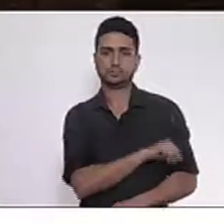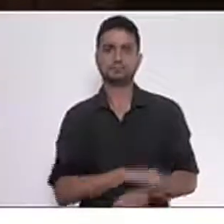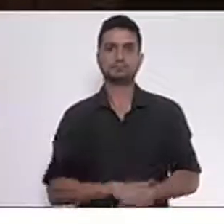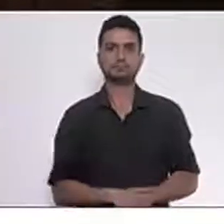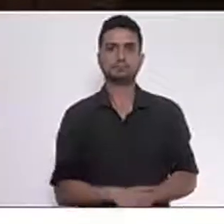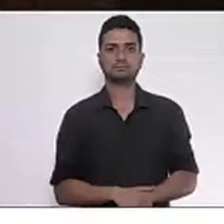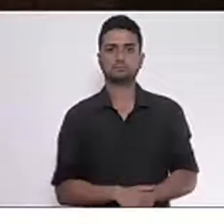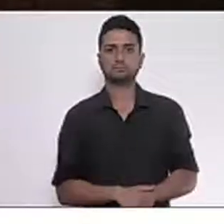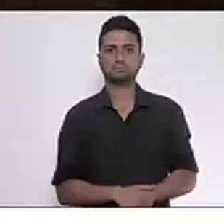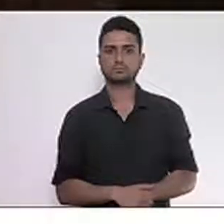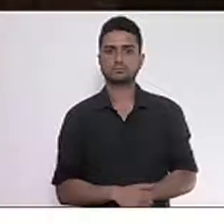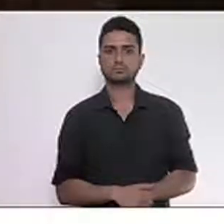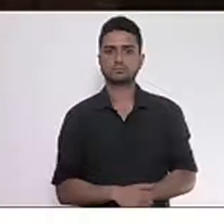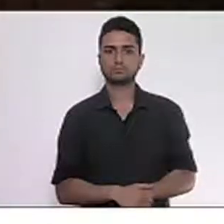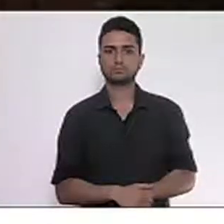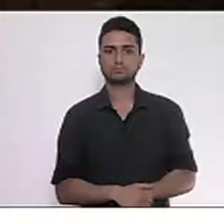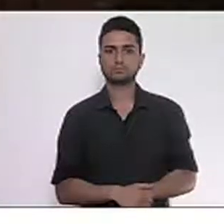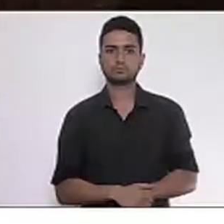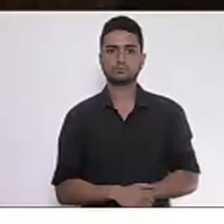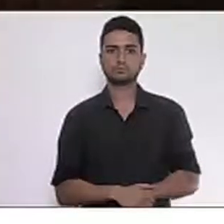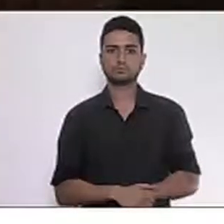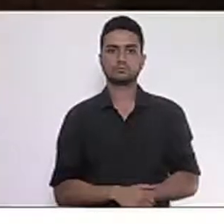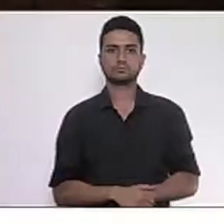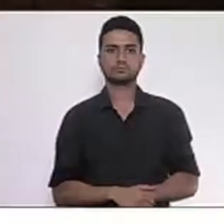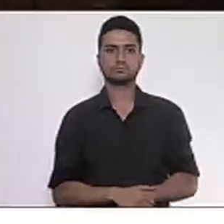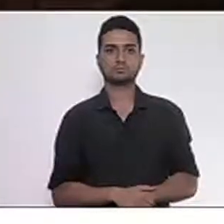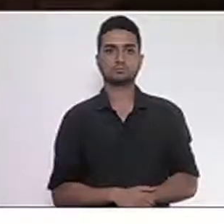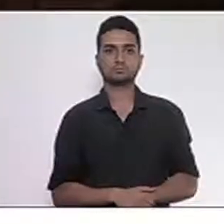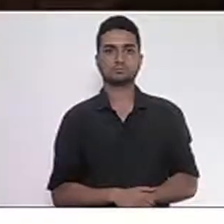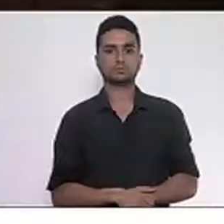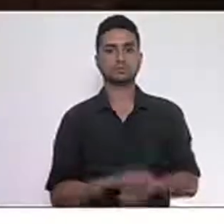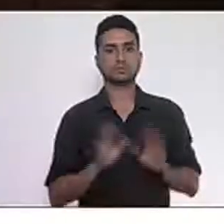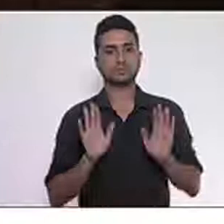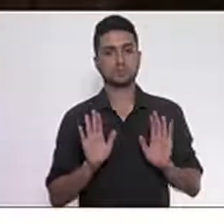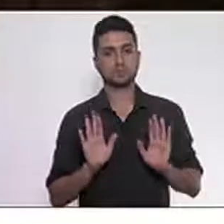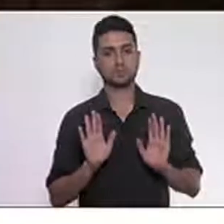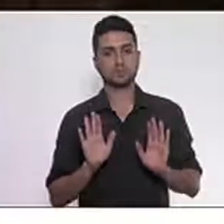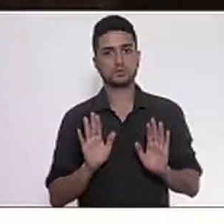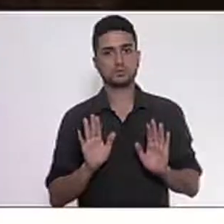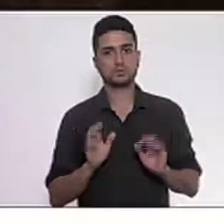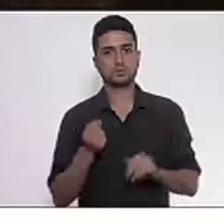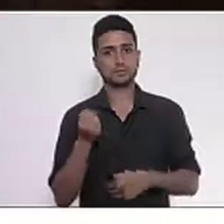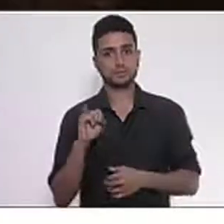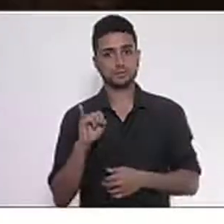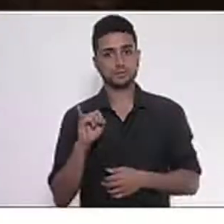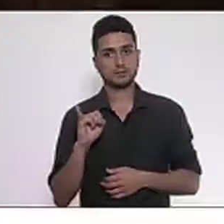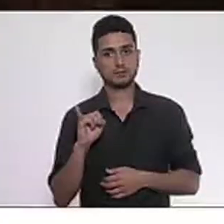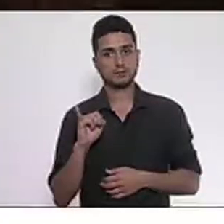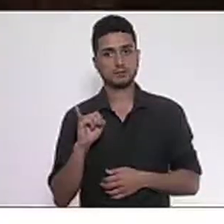os municípios. Mas se essa liminar cair,